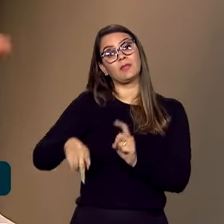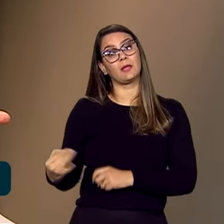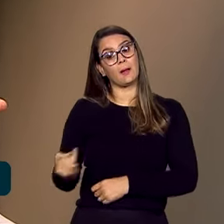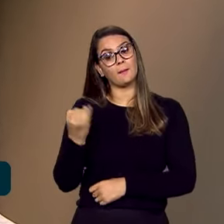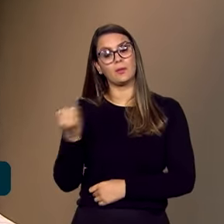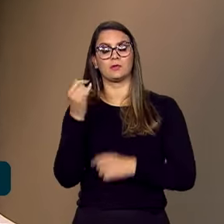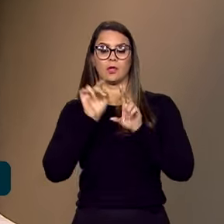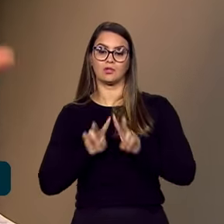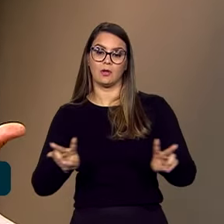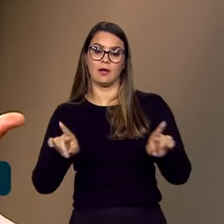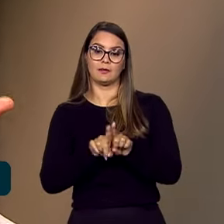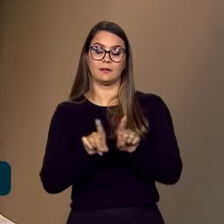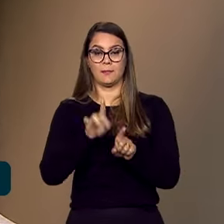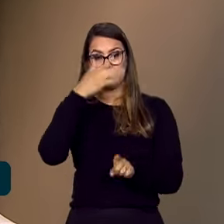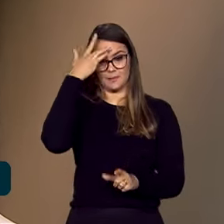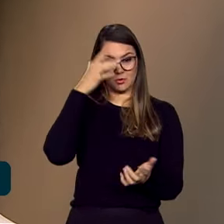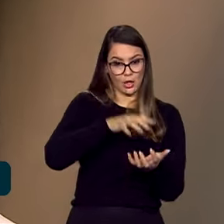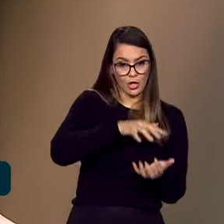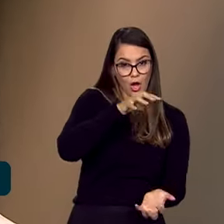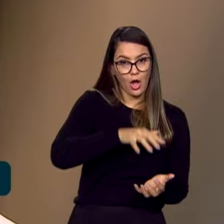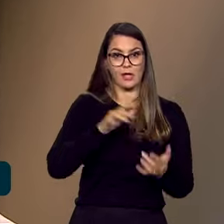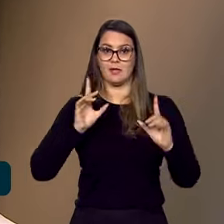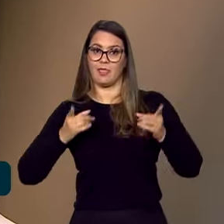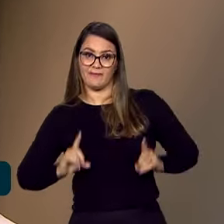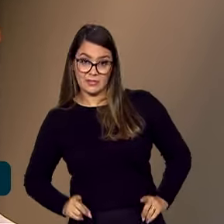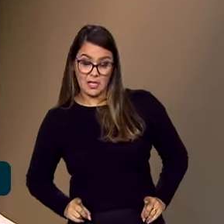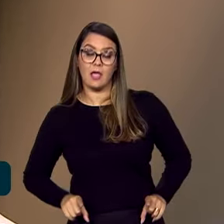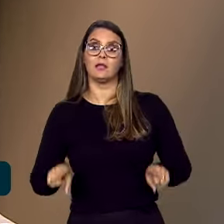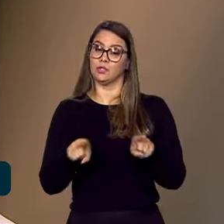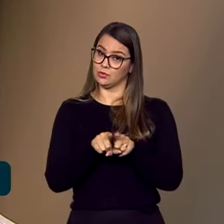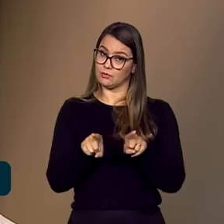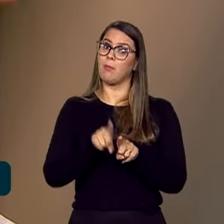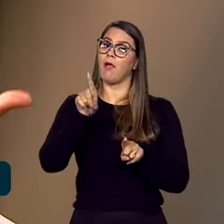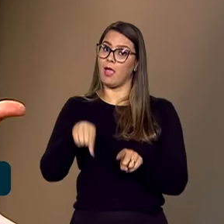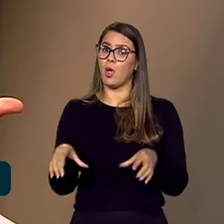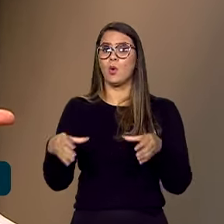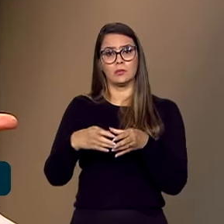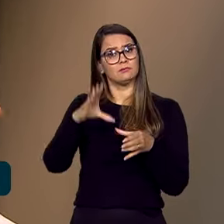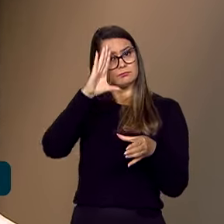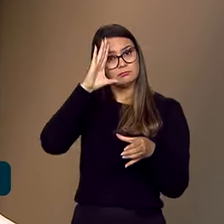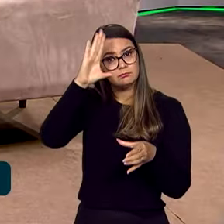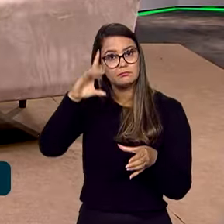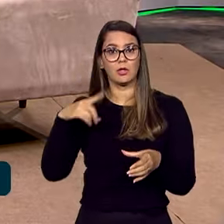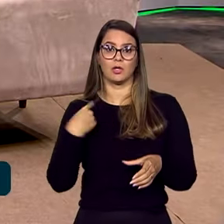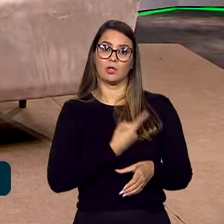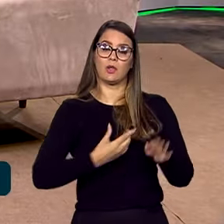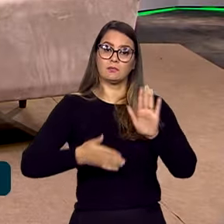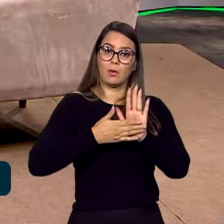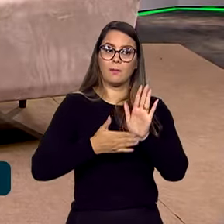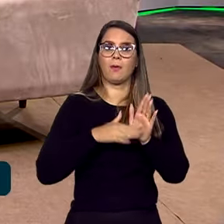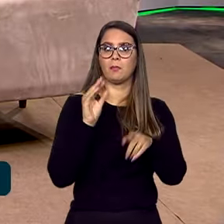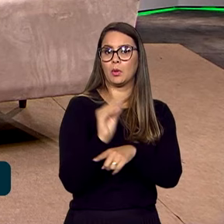olhar também para as pessoas idosas, para as pessoas com deficiência, que também são públicos prioritários, que a gente está propondo para a política de